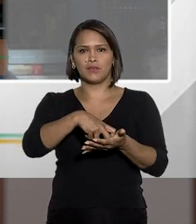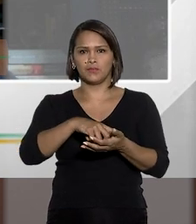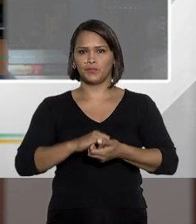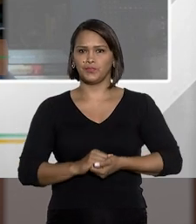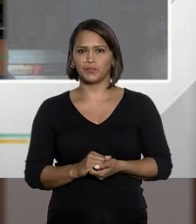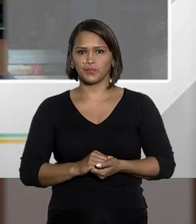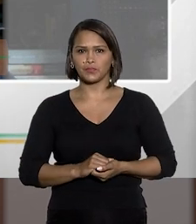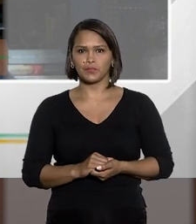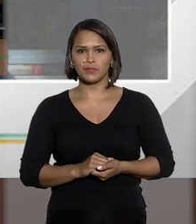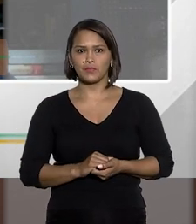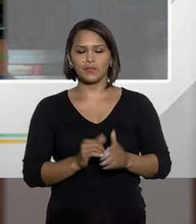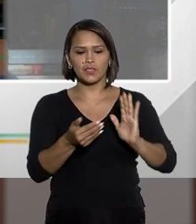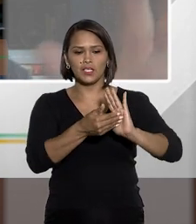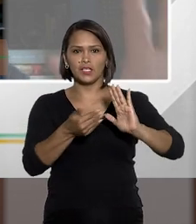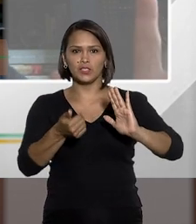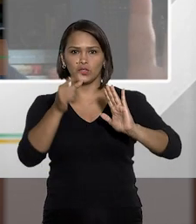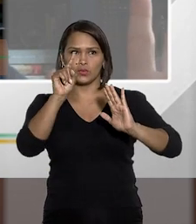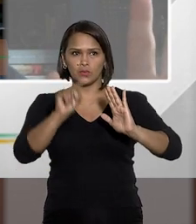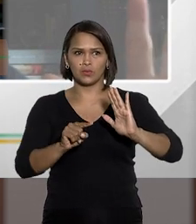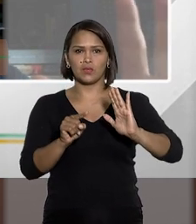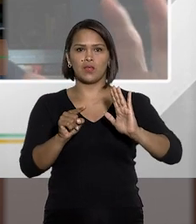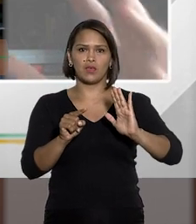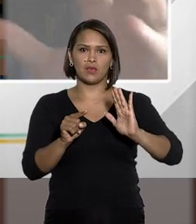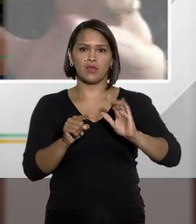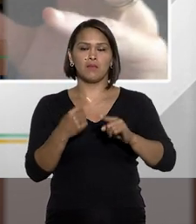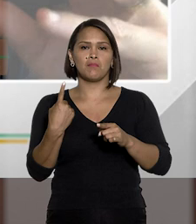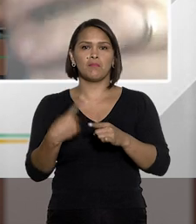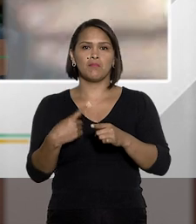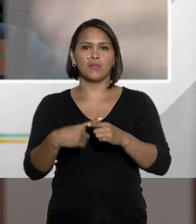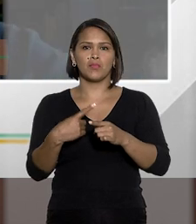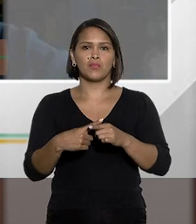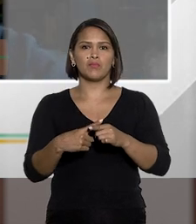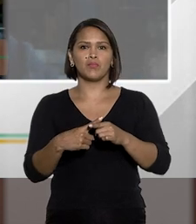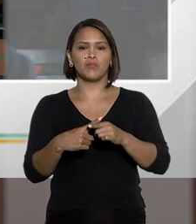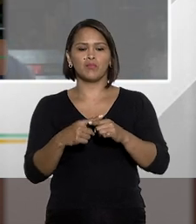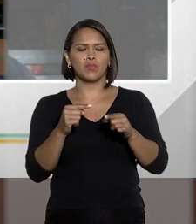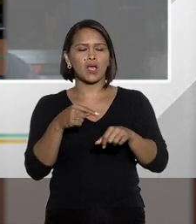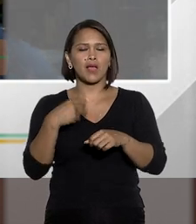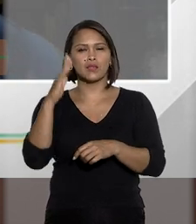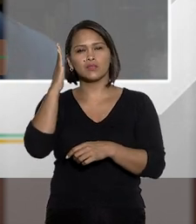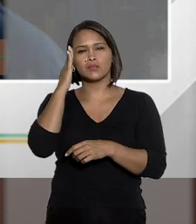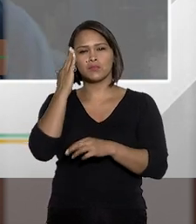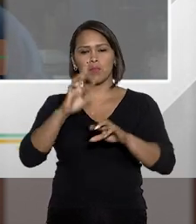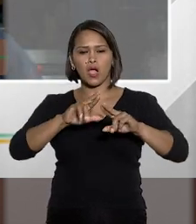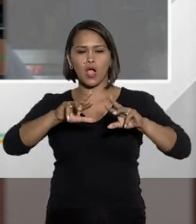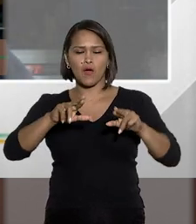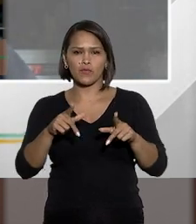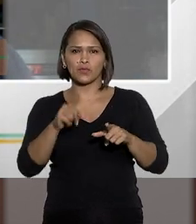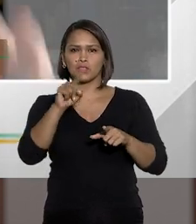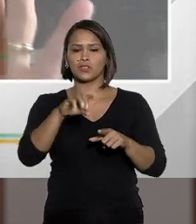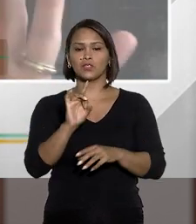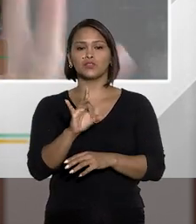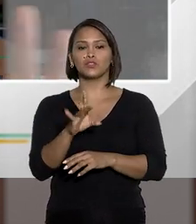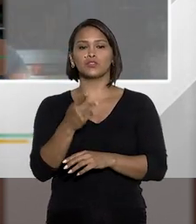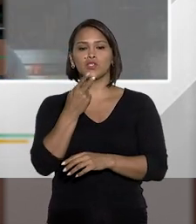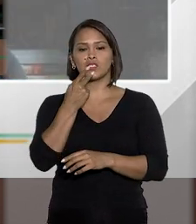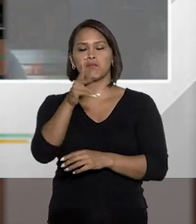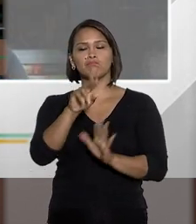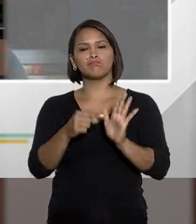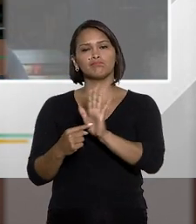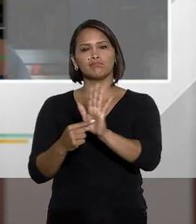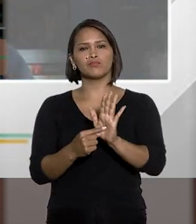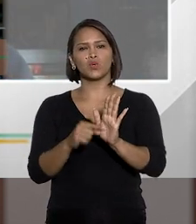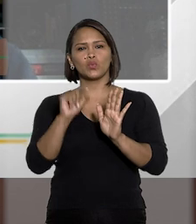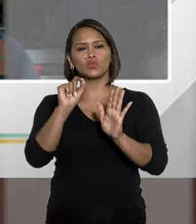excludente porque redundaria a interpretação teletológica. Então, deixa eu só